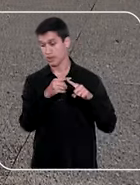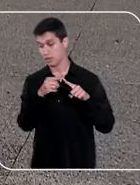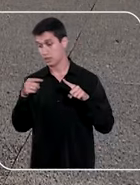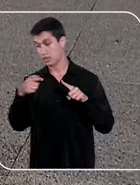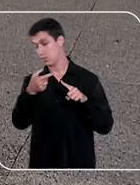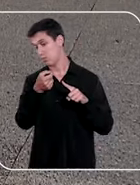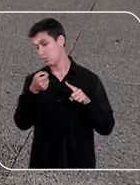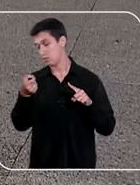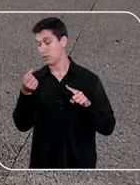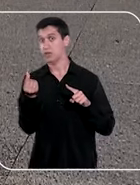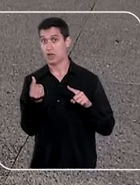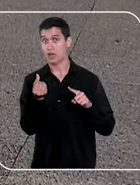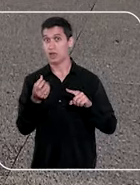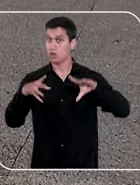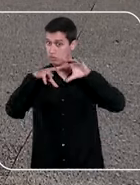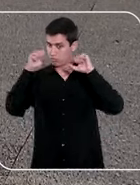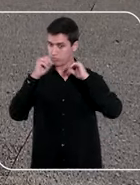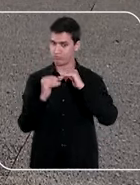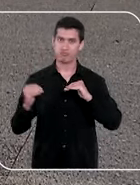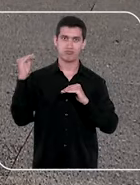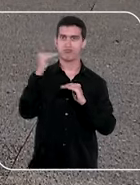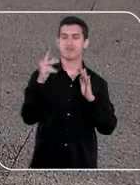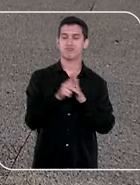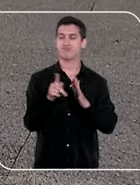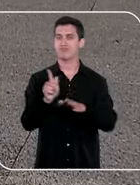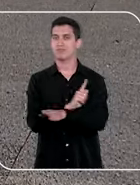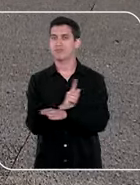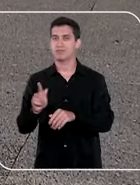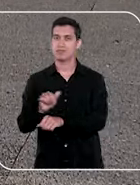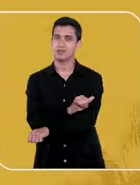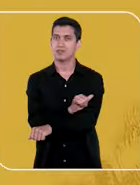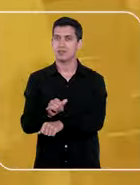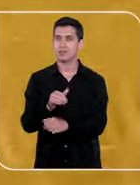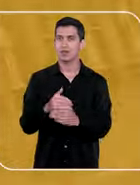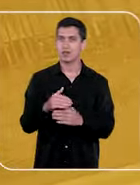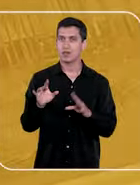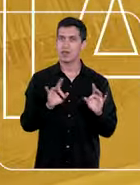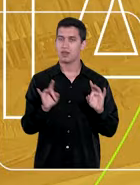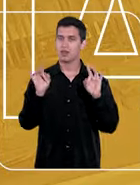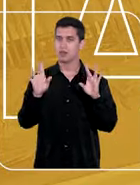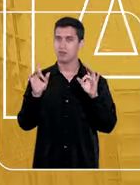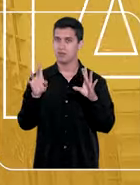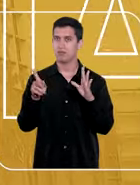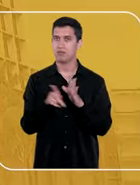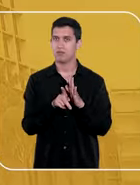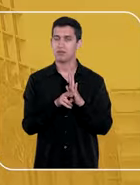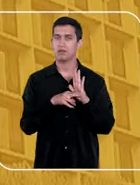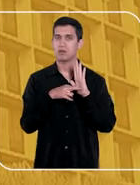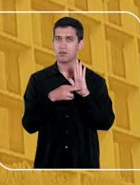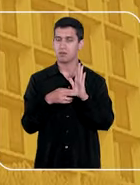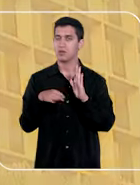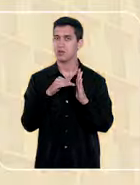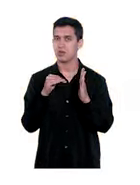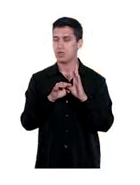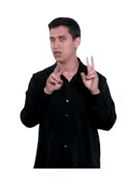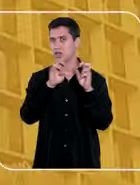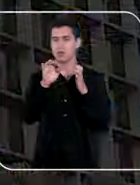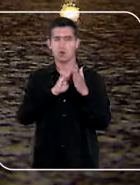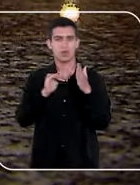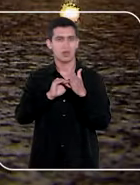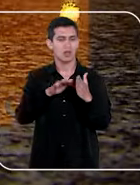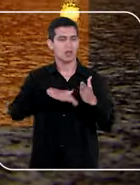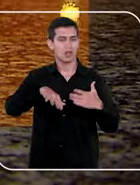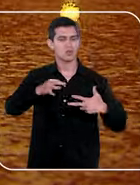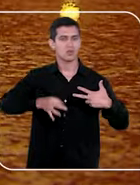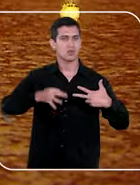deu um salto de qualidade em gestão estratégica e passou a se destacar como referência no assunto em todo o